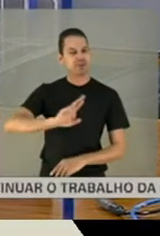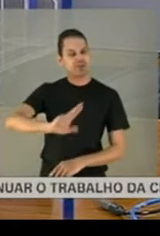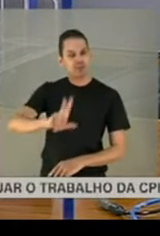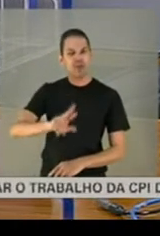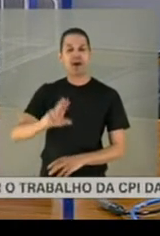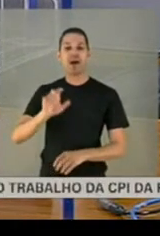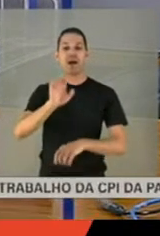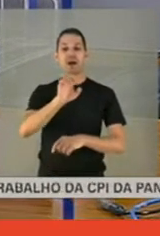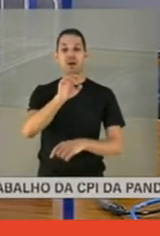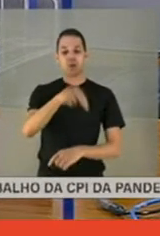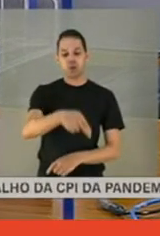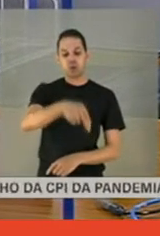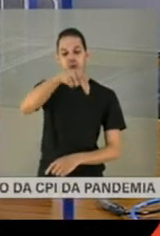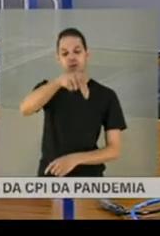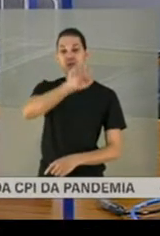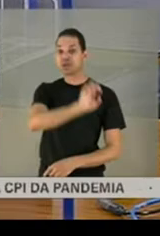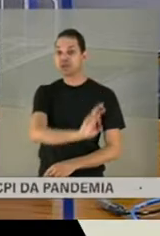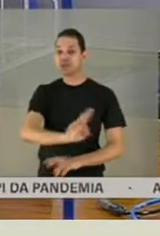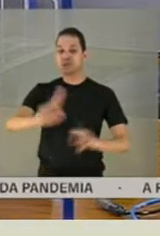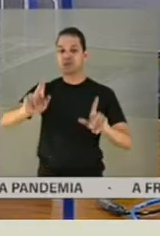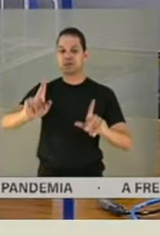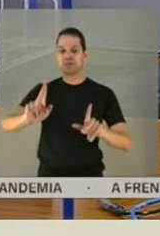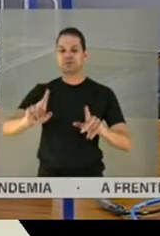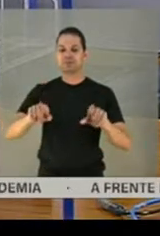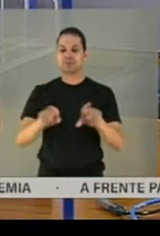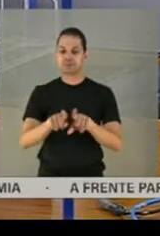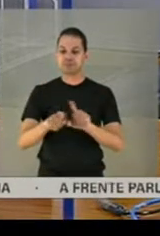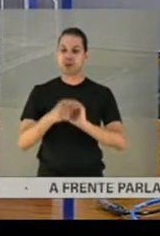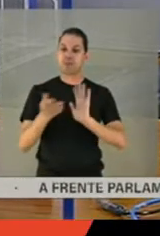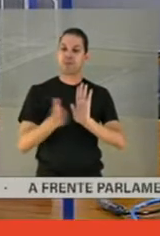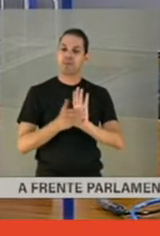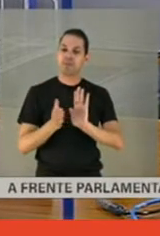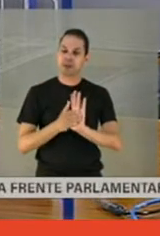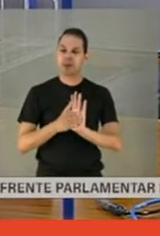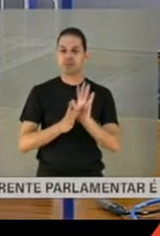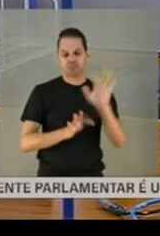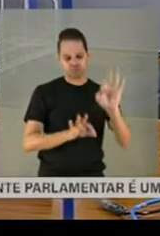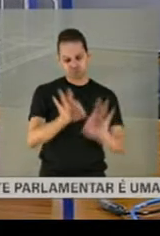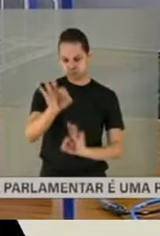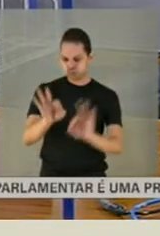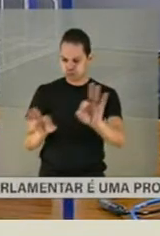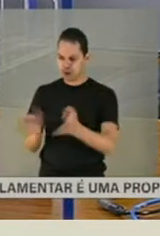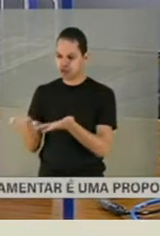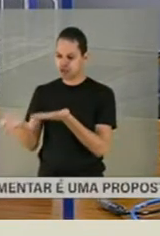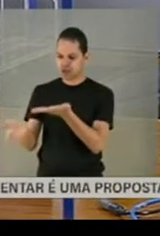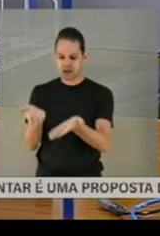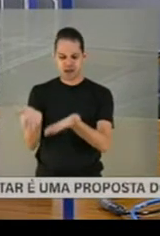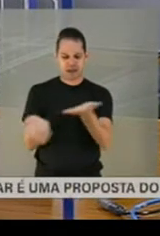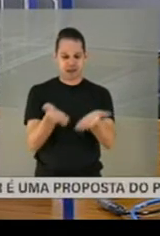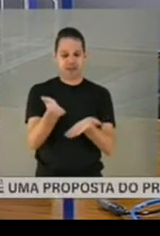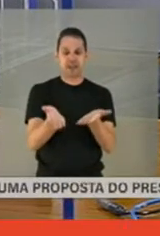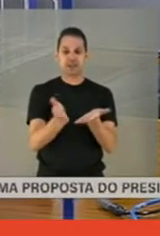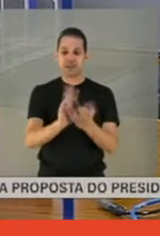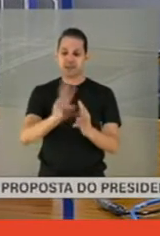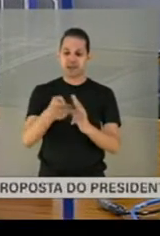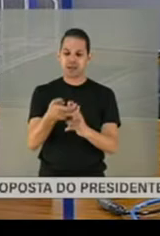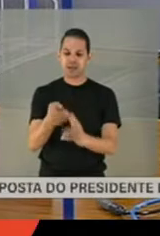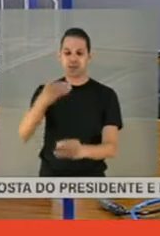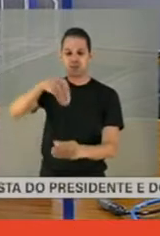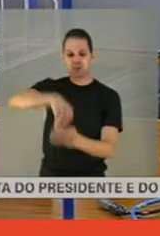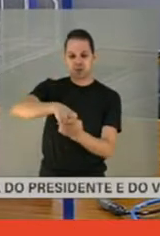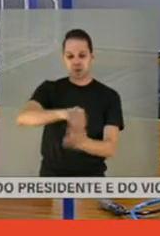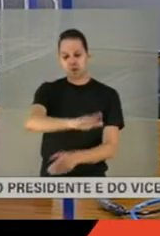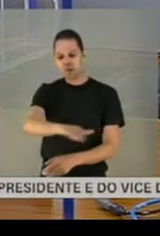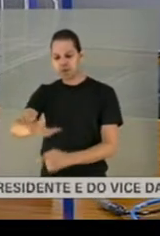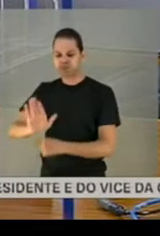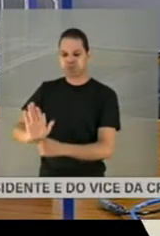da questão da pensão, eu proponho também essa elaboração de planos, realmente, de atendimento do dentro do SUS para essas crianças.